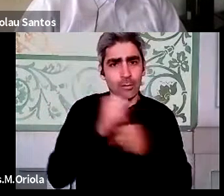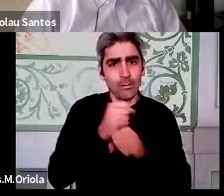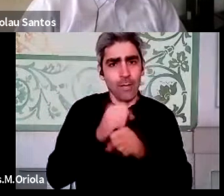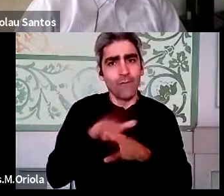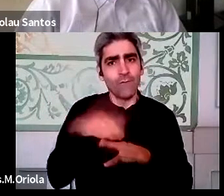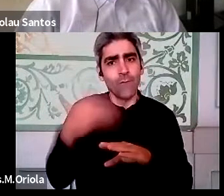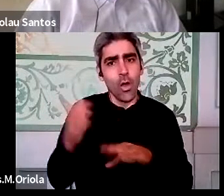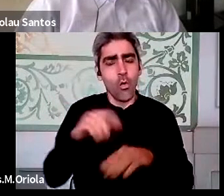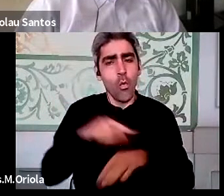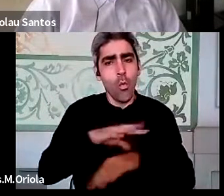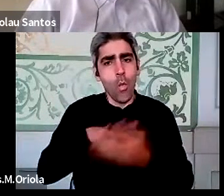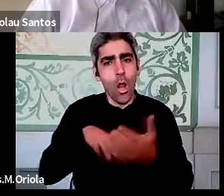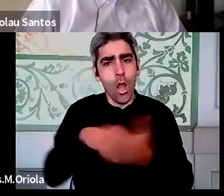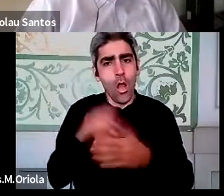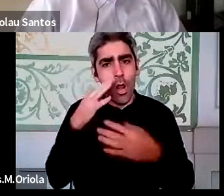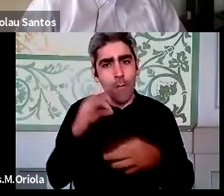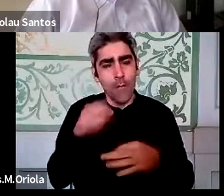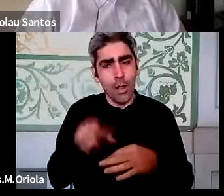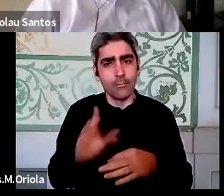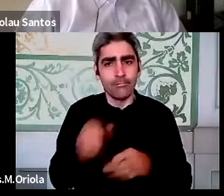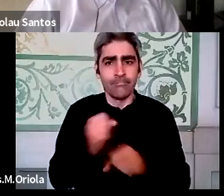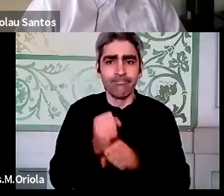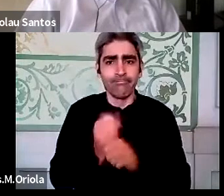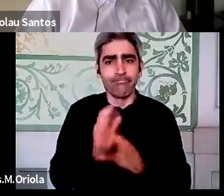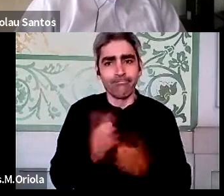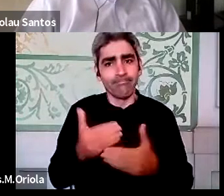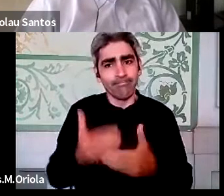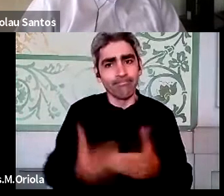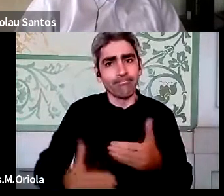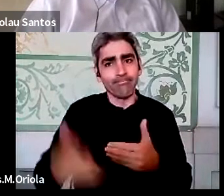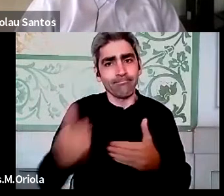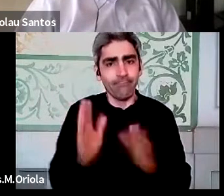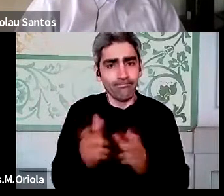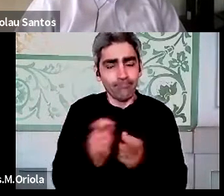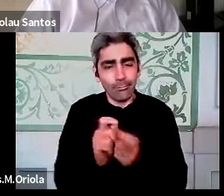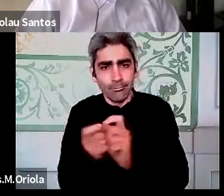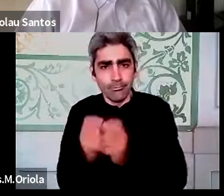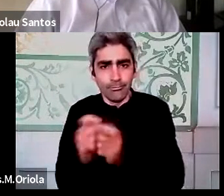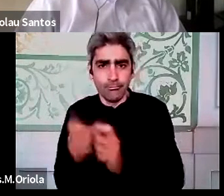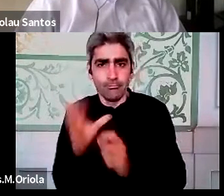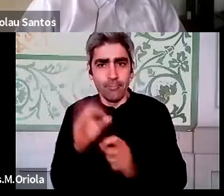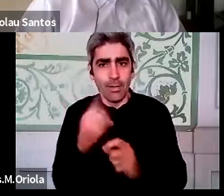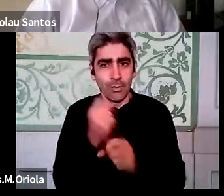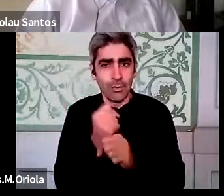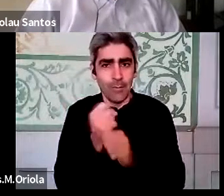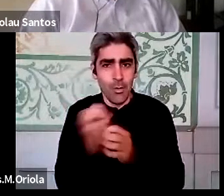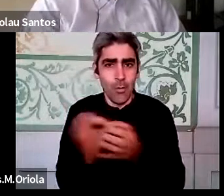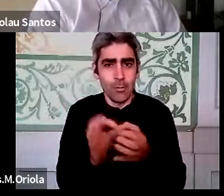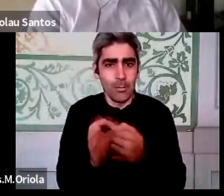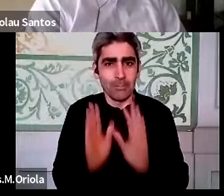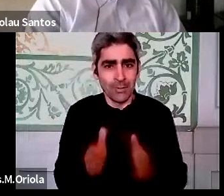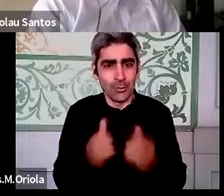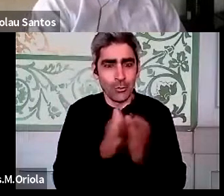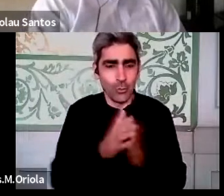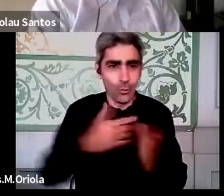dos horários normais. Portanto, isto vai ser um trabalho que agora vai ser feito daqui para a frente e acho que é mais um trabalho colaborativo que vamos ter todos dentro